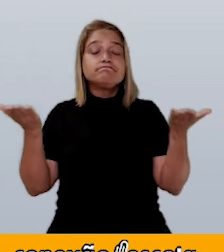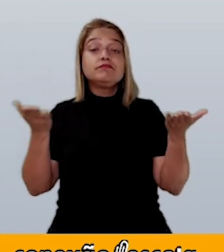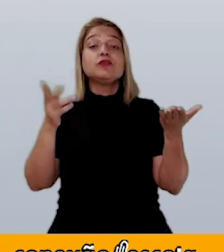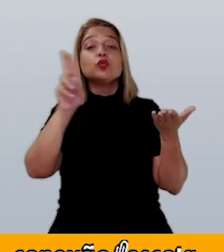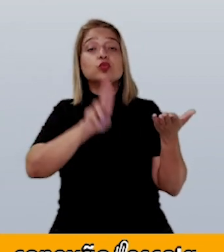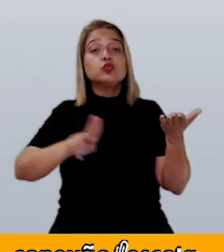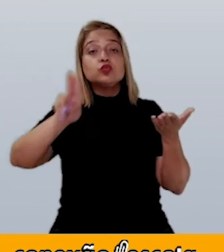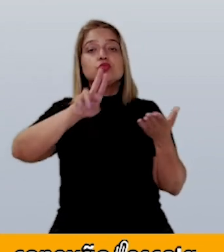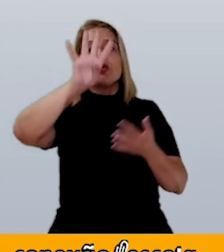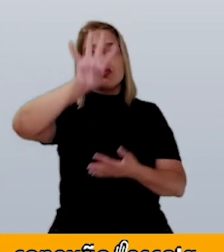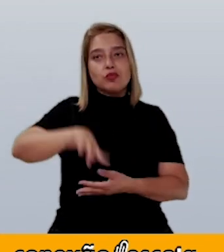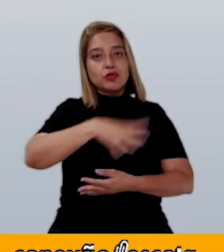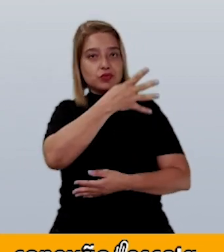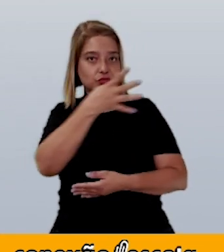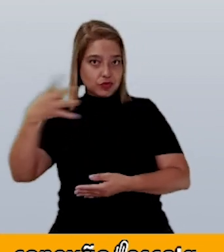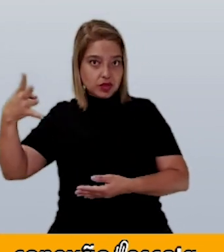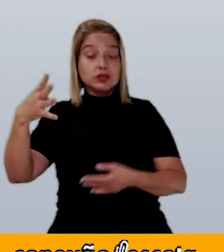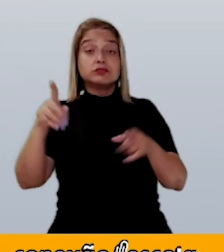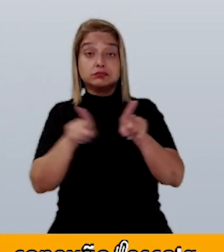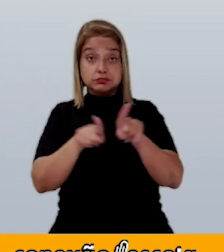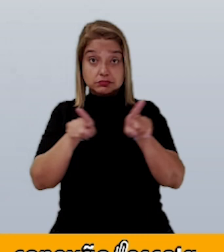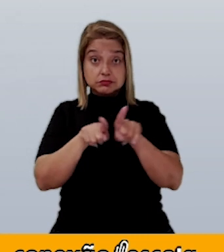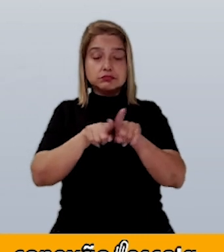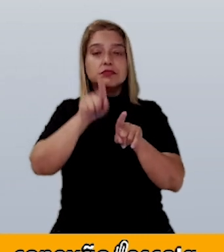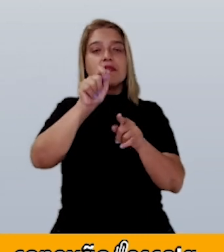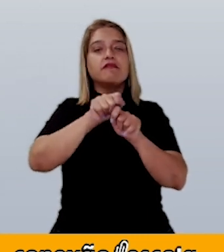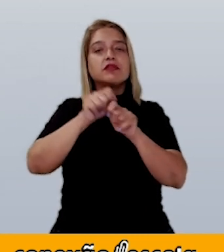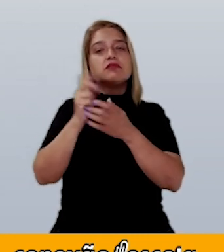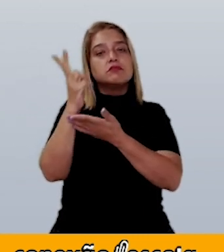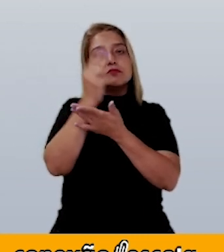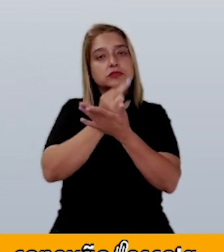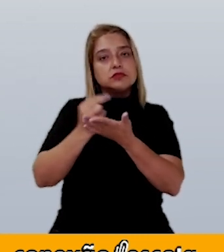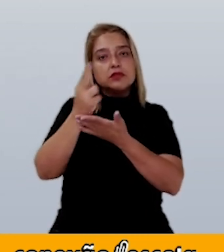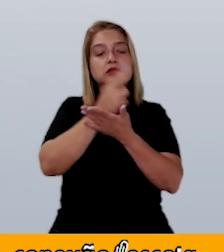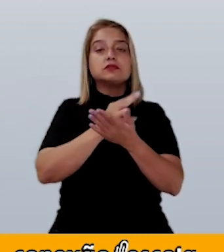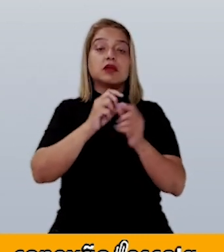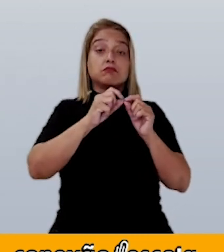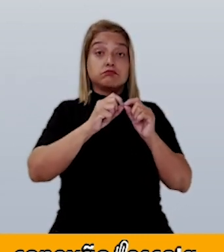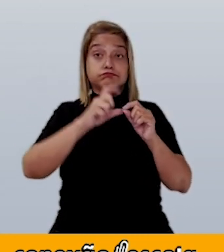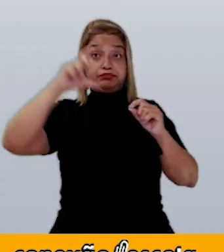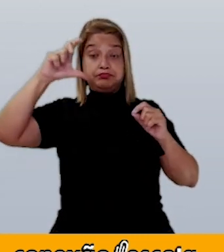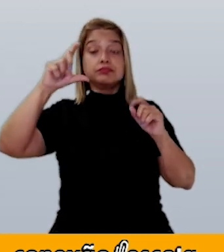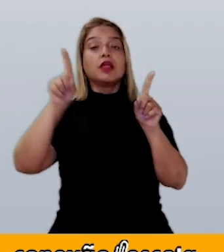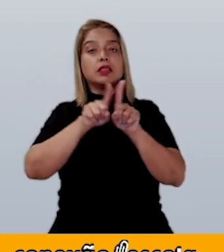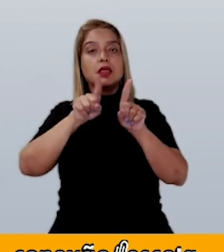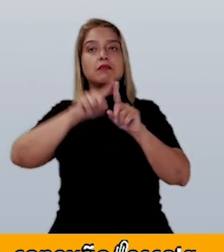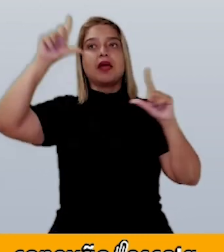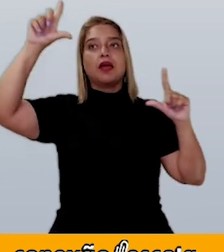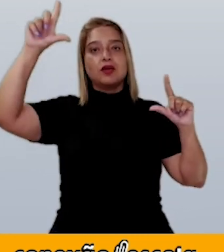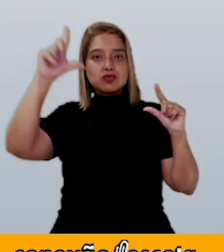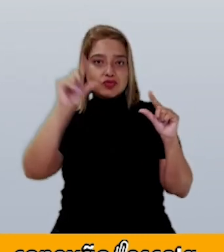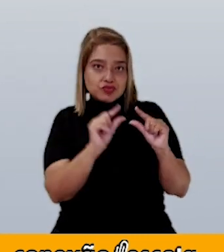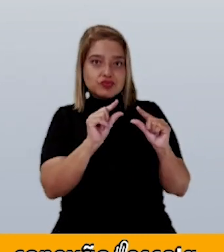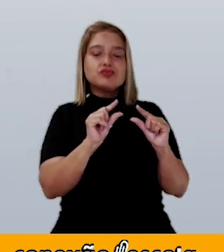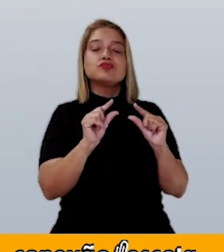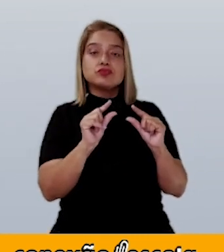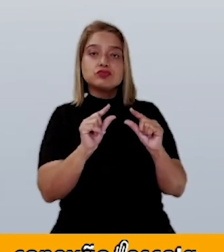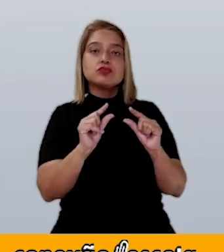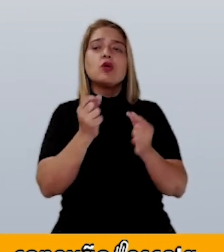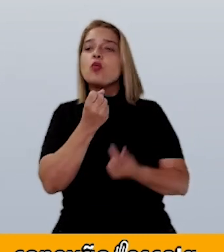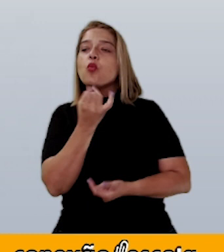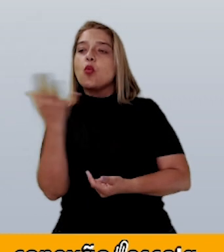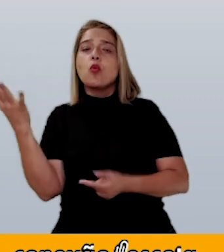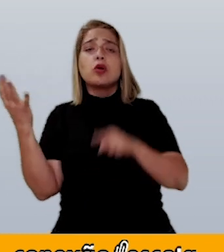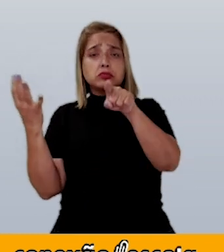utilize uma malha quadriculada para fazer a ampliação e a redução de algumas figuras